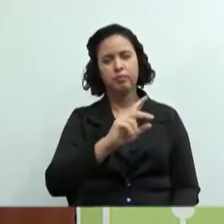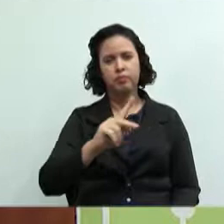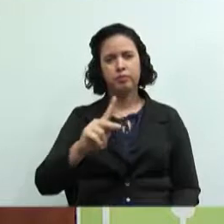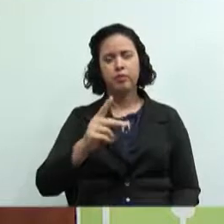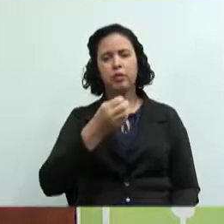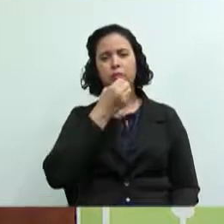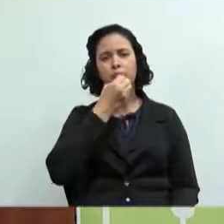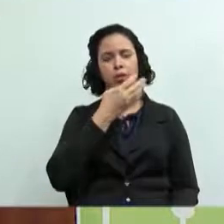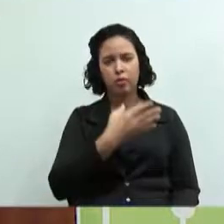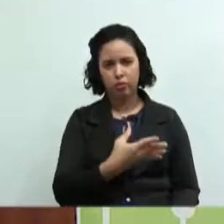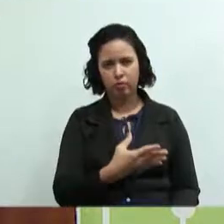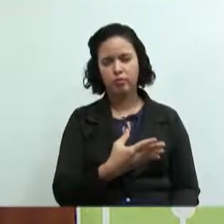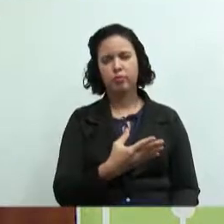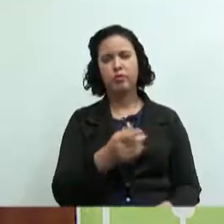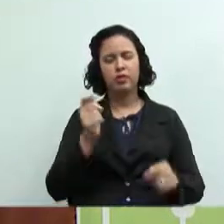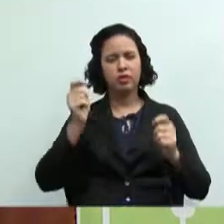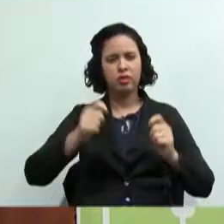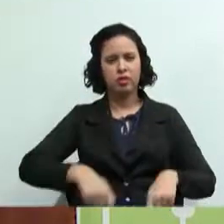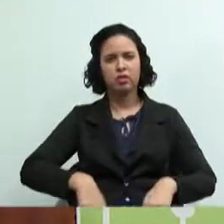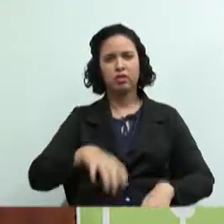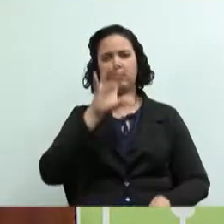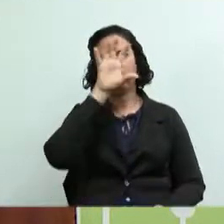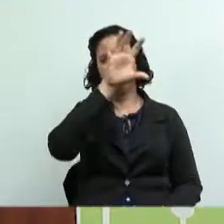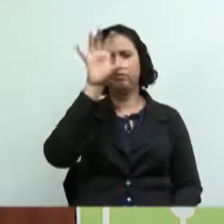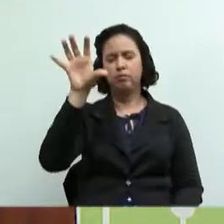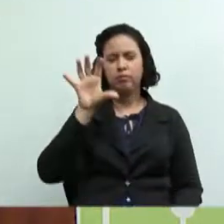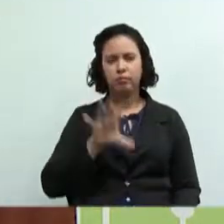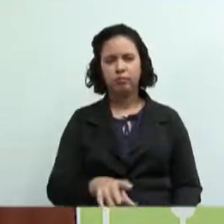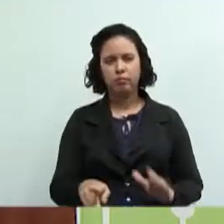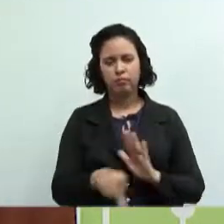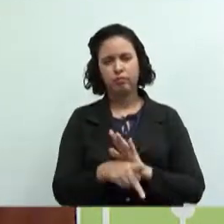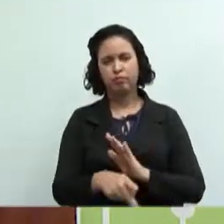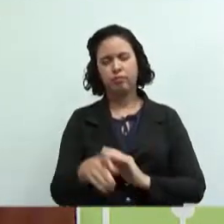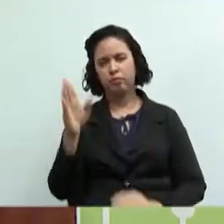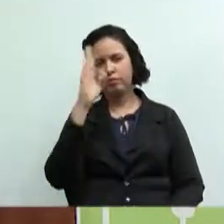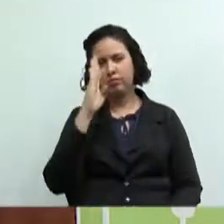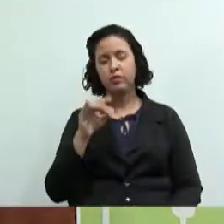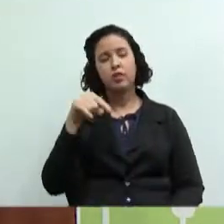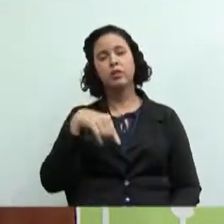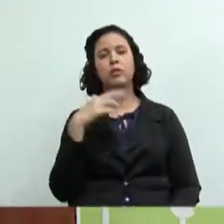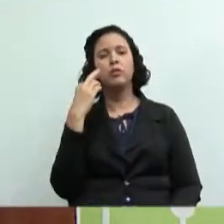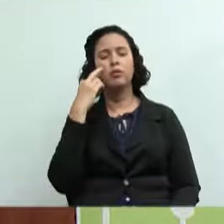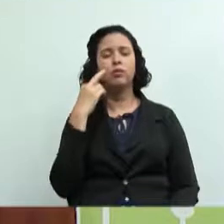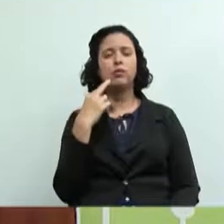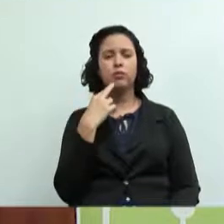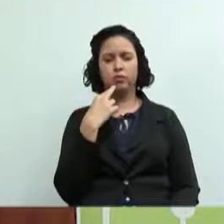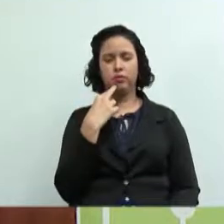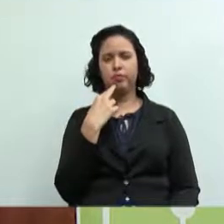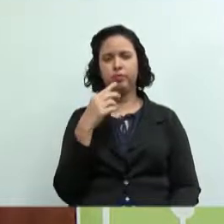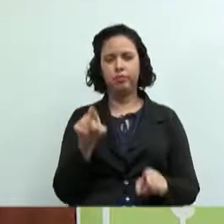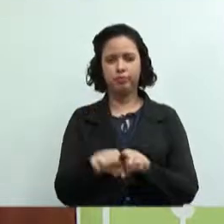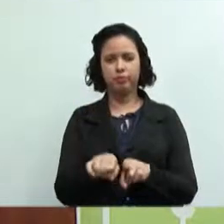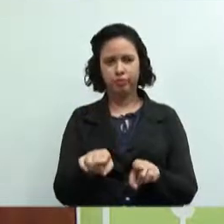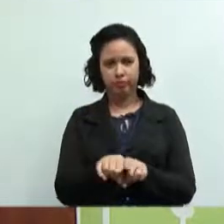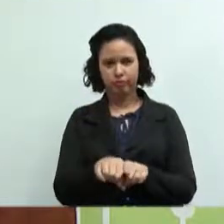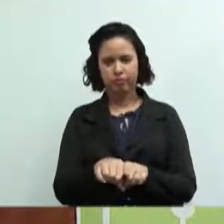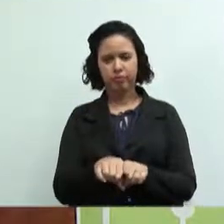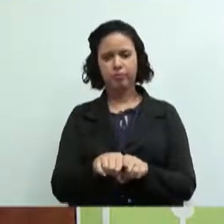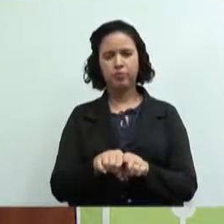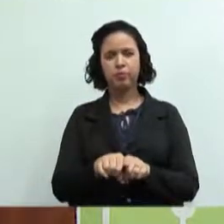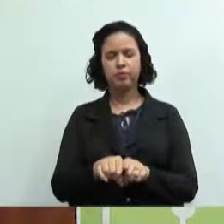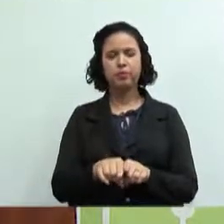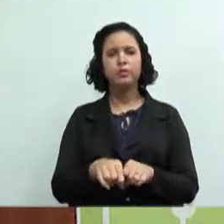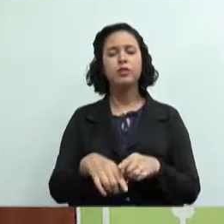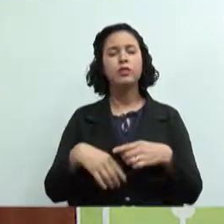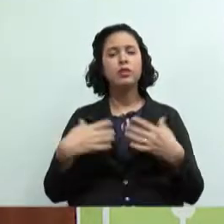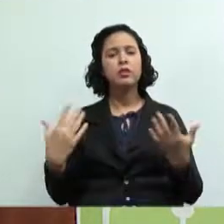muito certo em diversas regiões do Brasil e, claro, aqui em Rondônia, em diversas regiões do Estado. Como